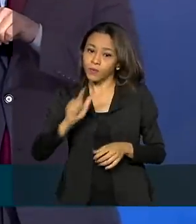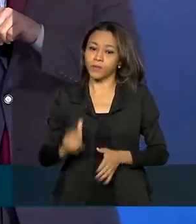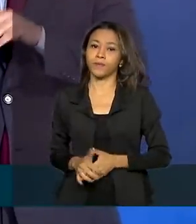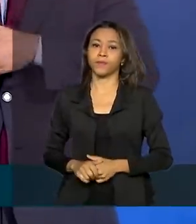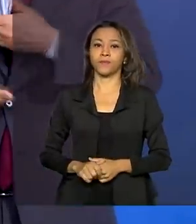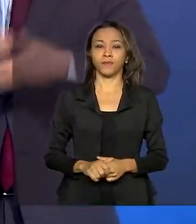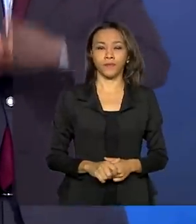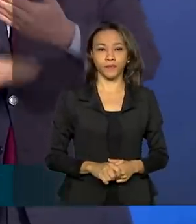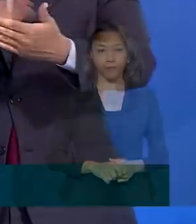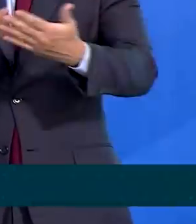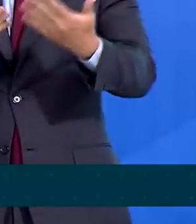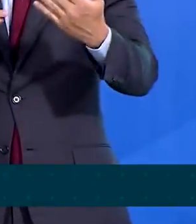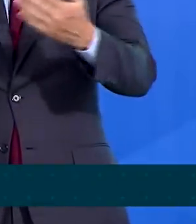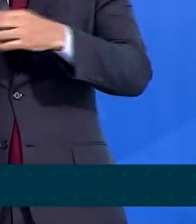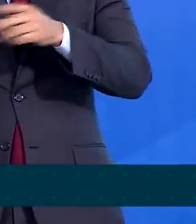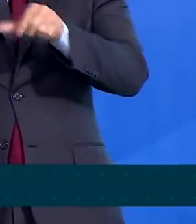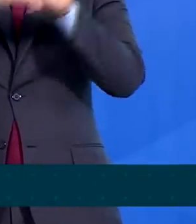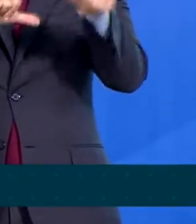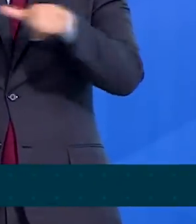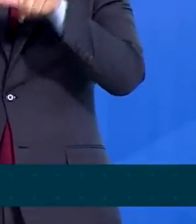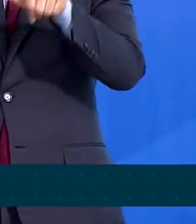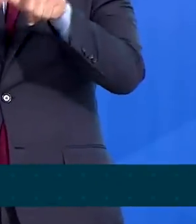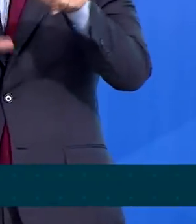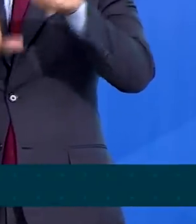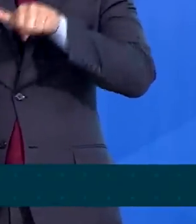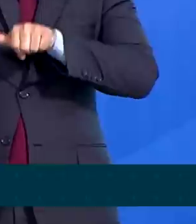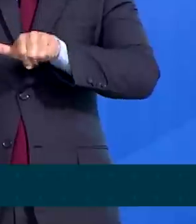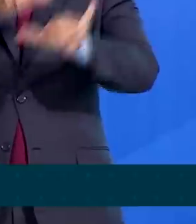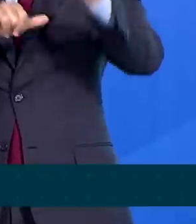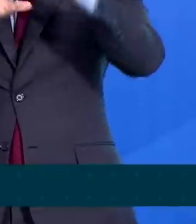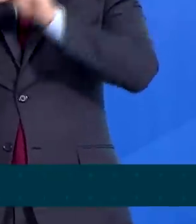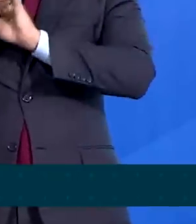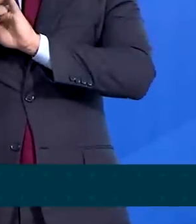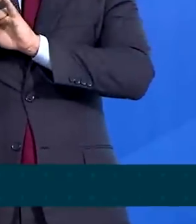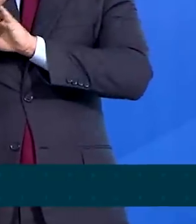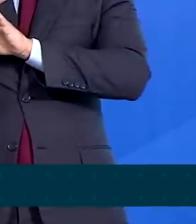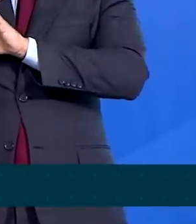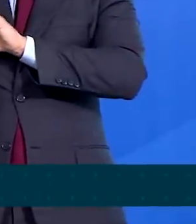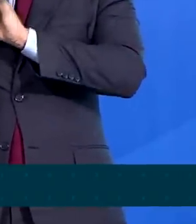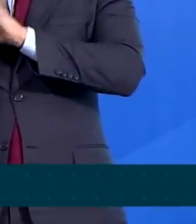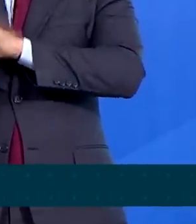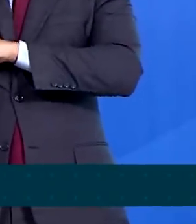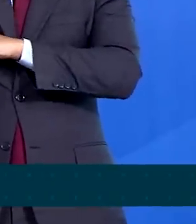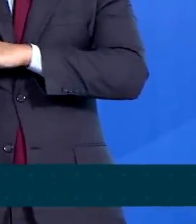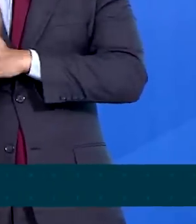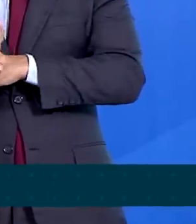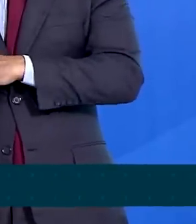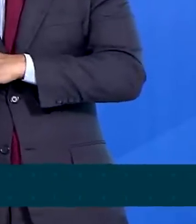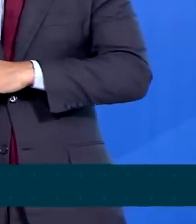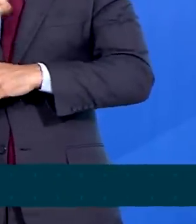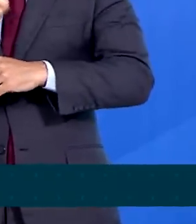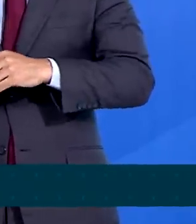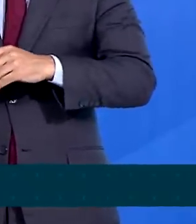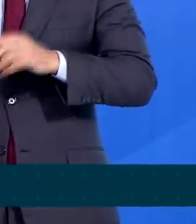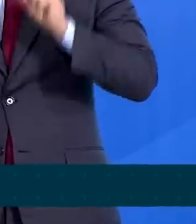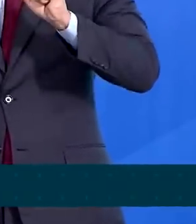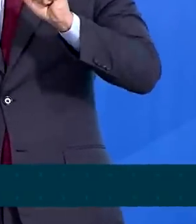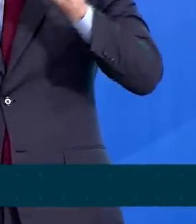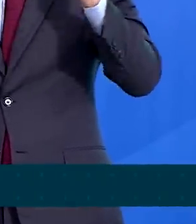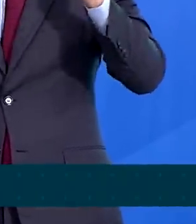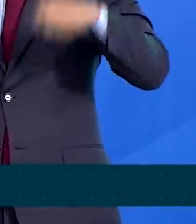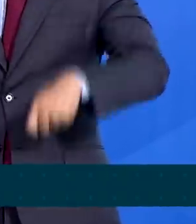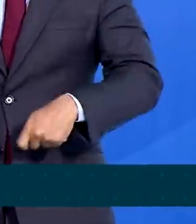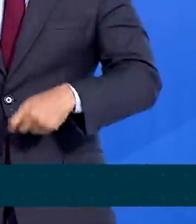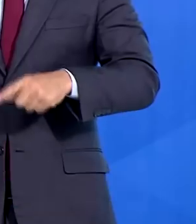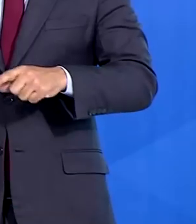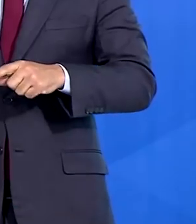transformar a aviação civil brasileira e aproveitar o enorme potencial que nós temos, fazendo com